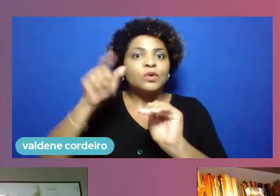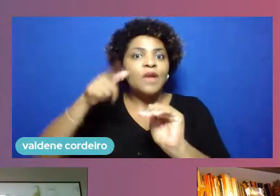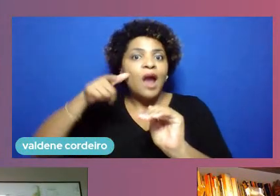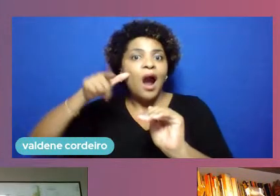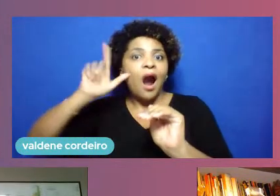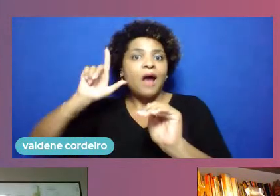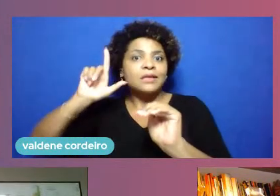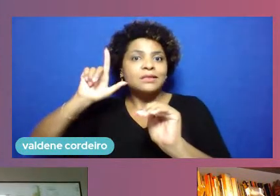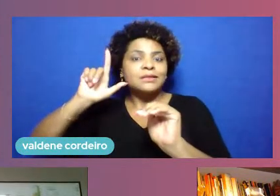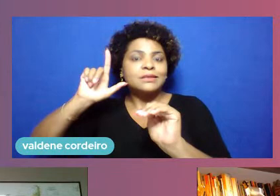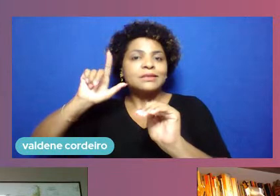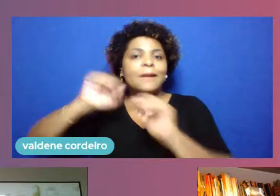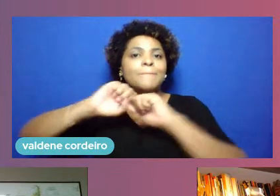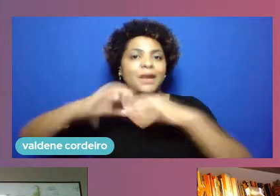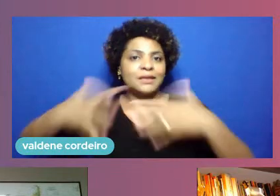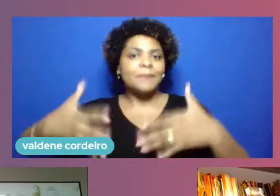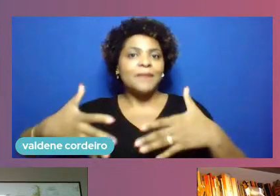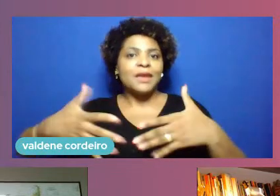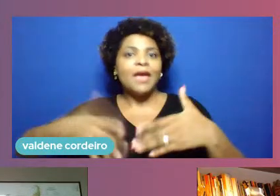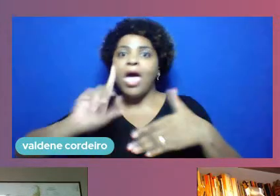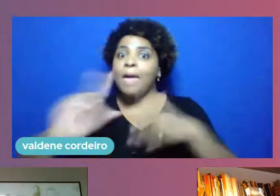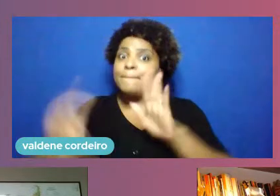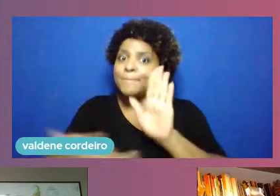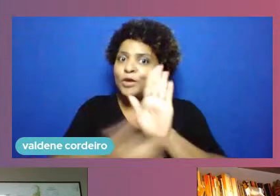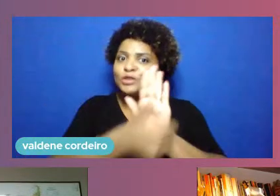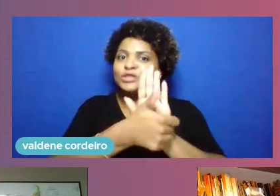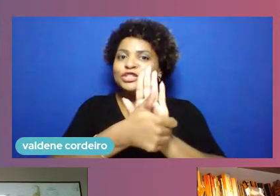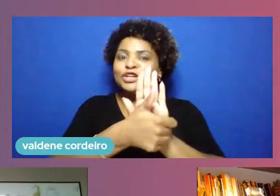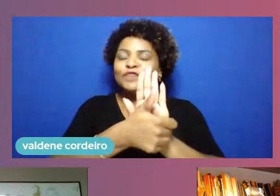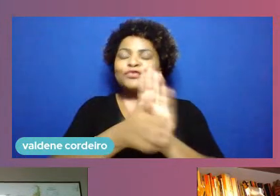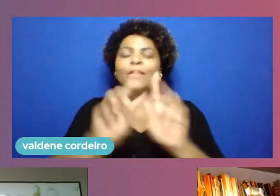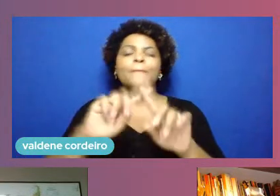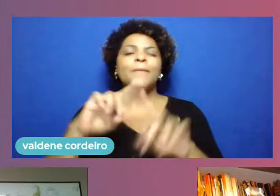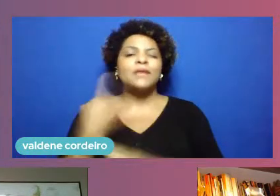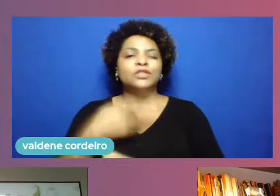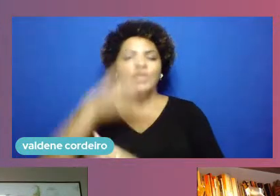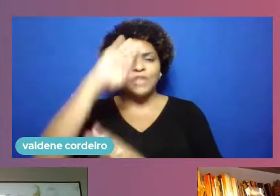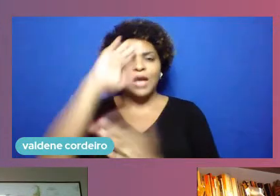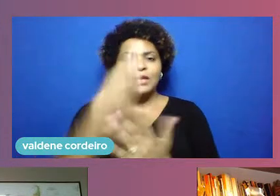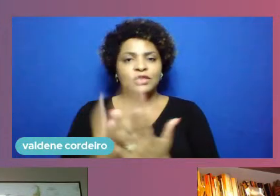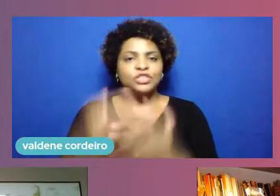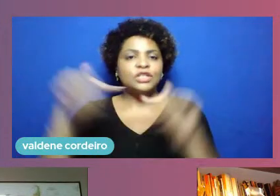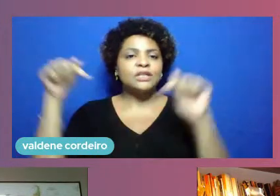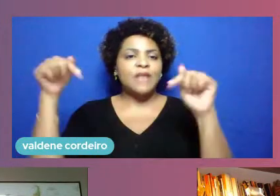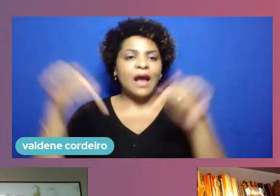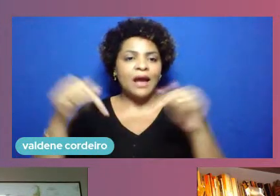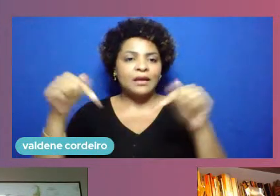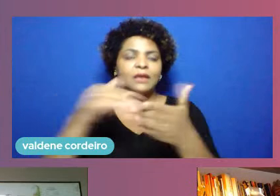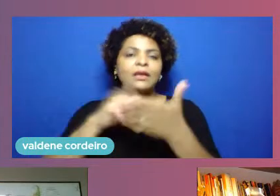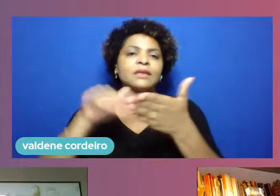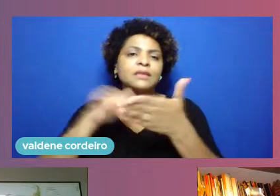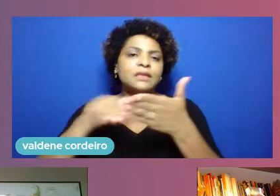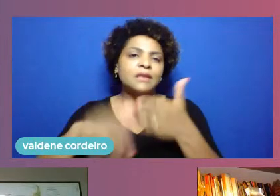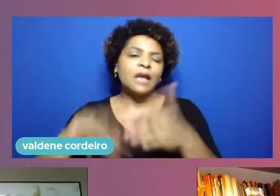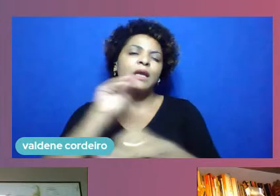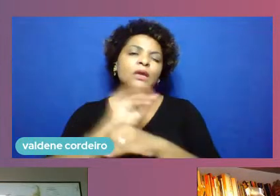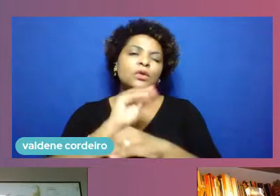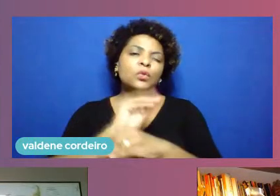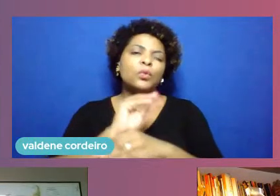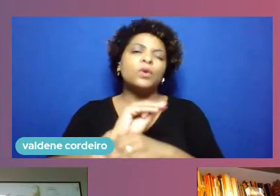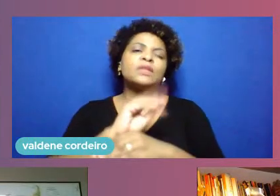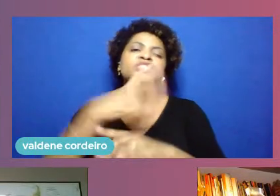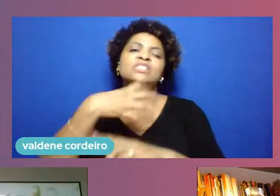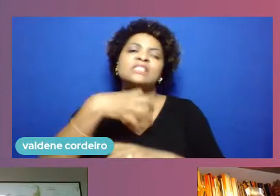virada na economia positiva, mas a grande aposta que a gente está fazendo, em particular, aqui na Secretaria, que cuida muito de ciência, tecnologia e inovação,